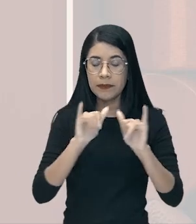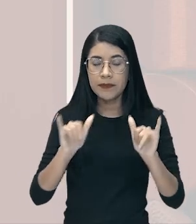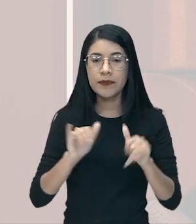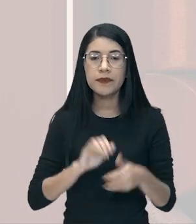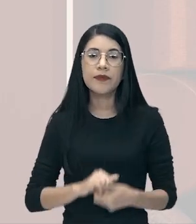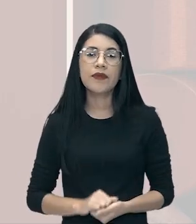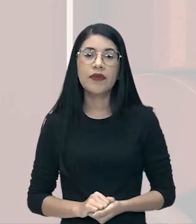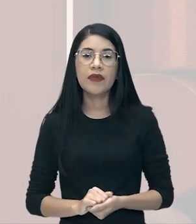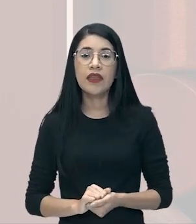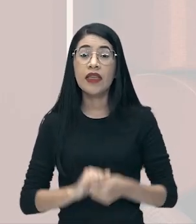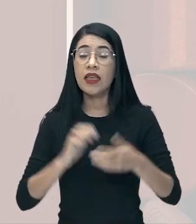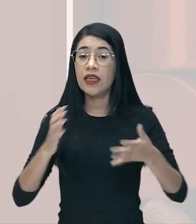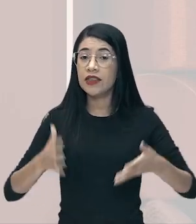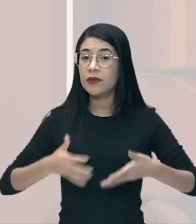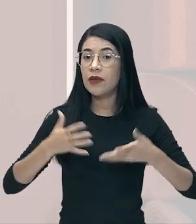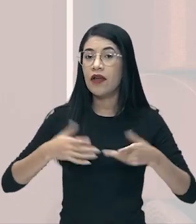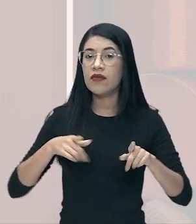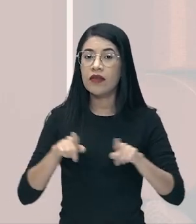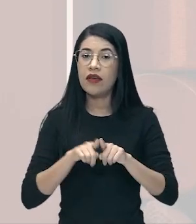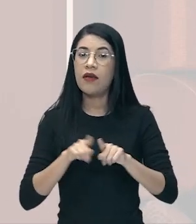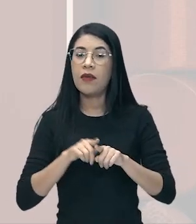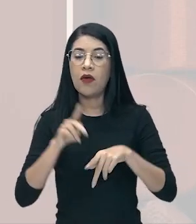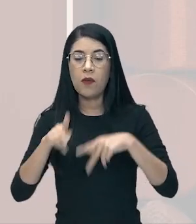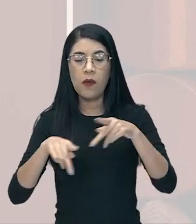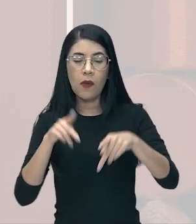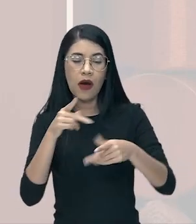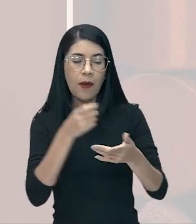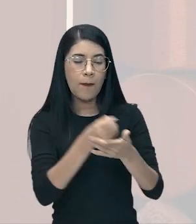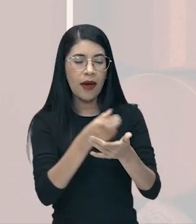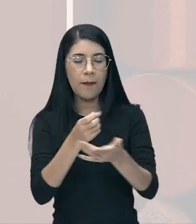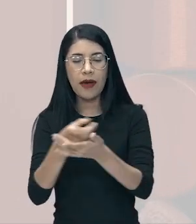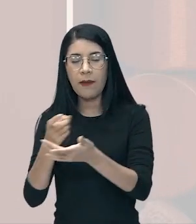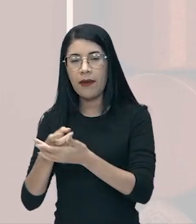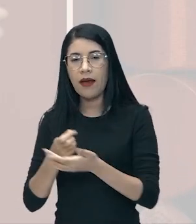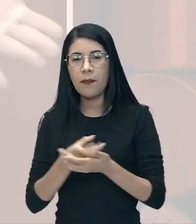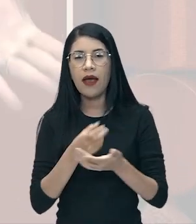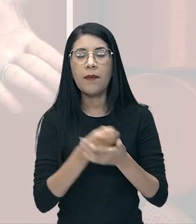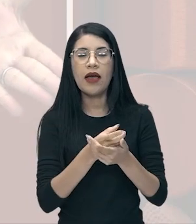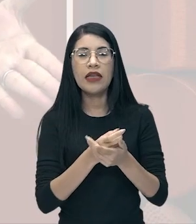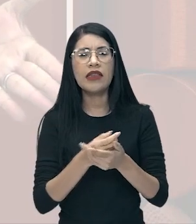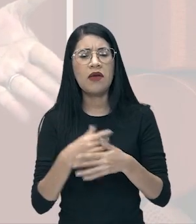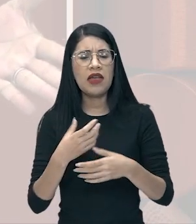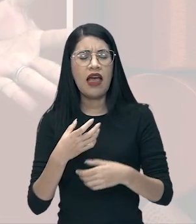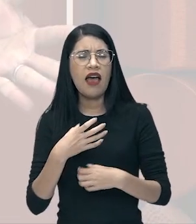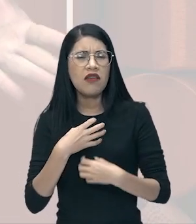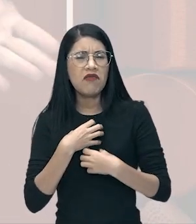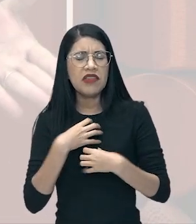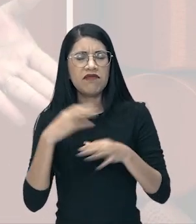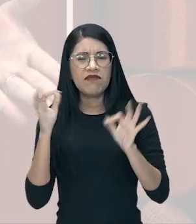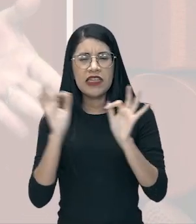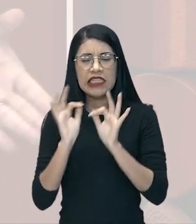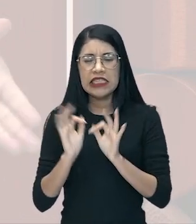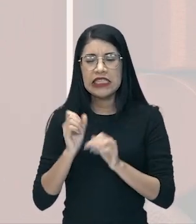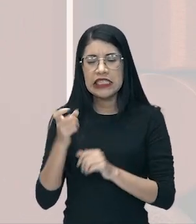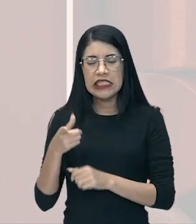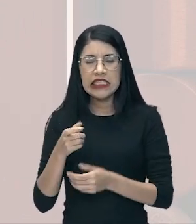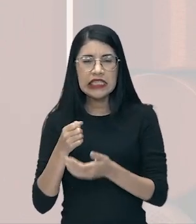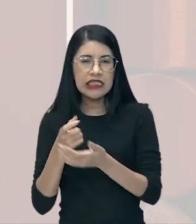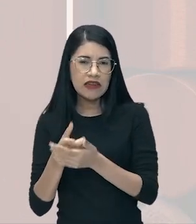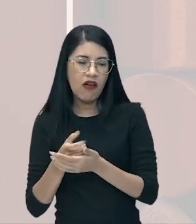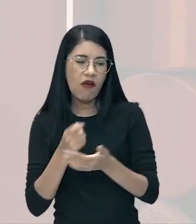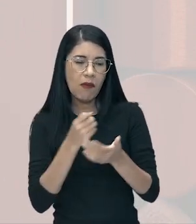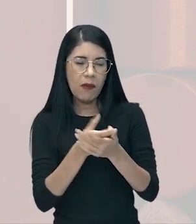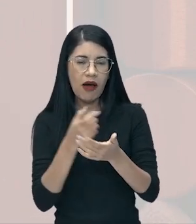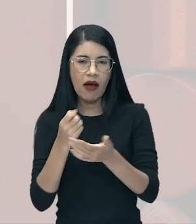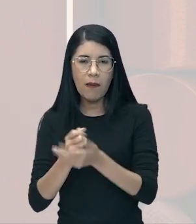A propaganda estimulava a população a consumir, cada vez mais, consumir, eu sofri se eu comprar o eletrodoméstico novo, a